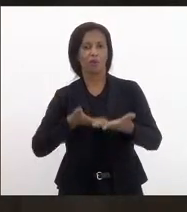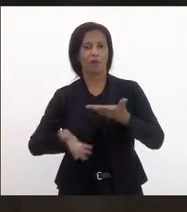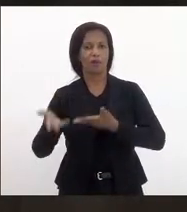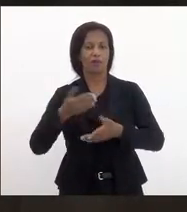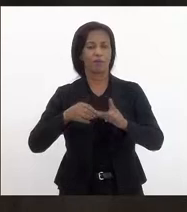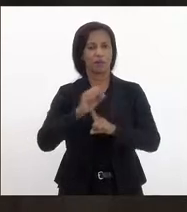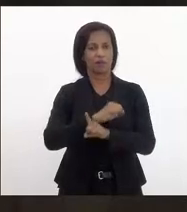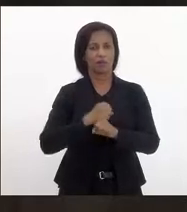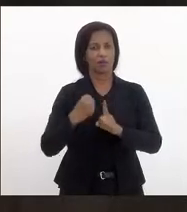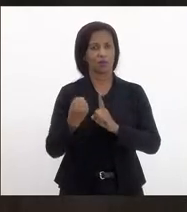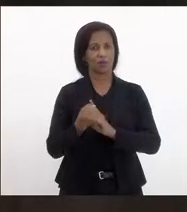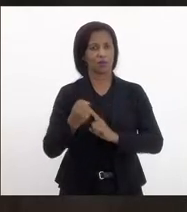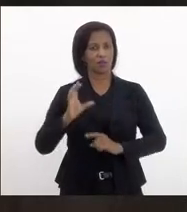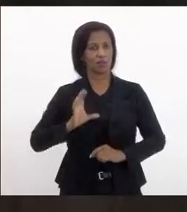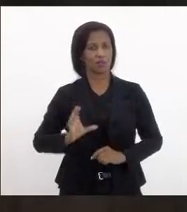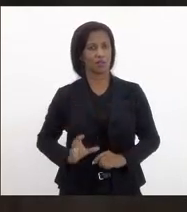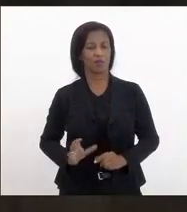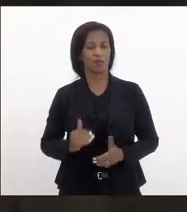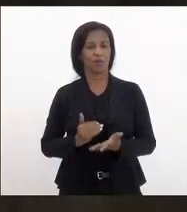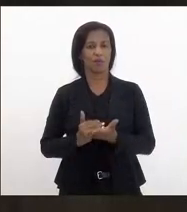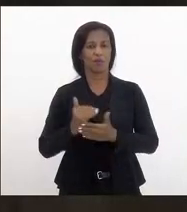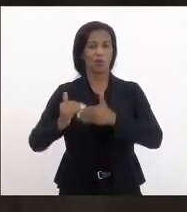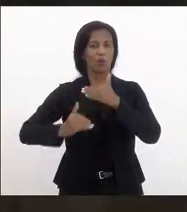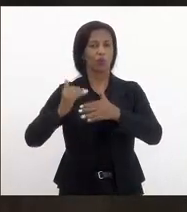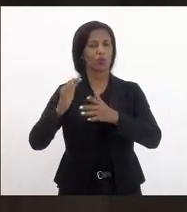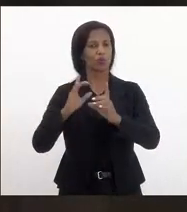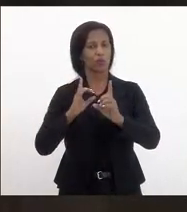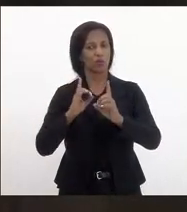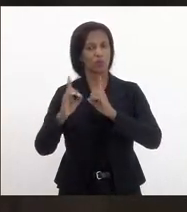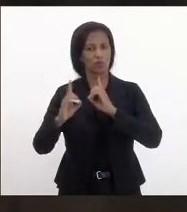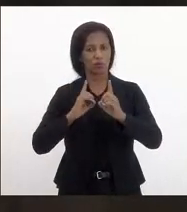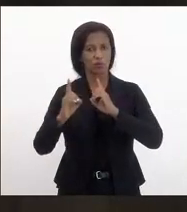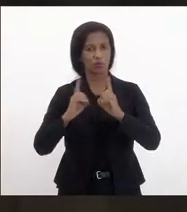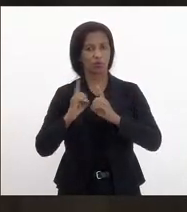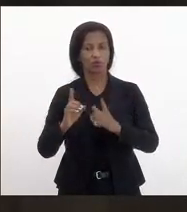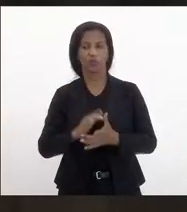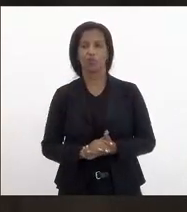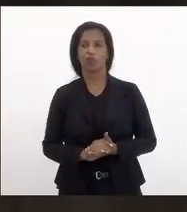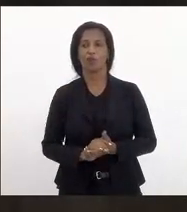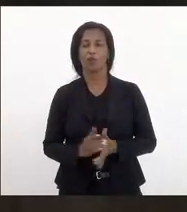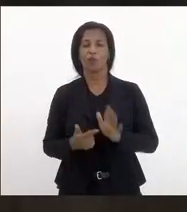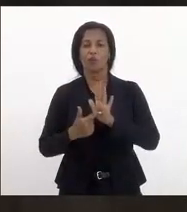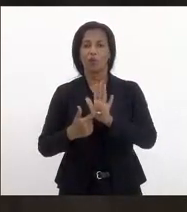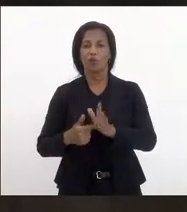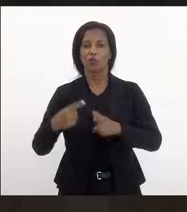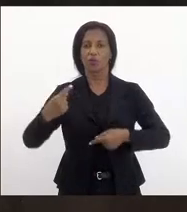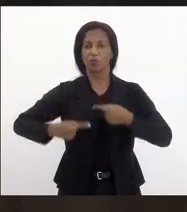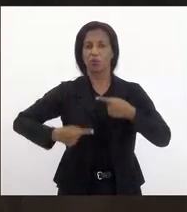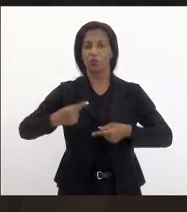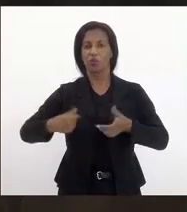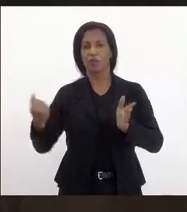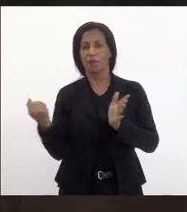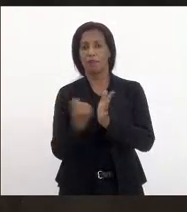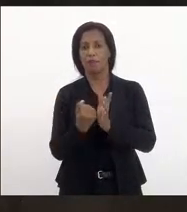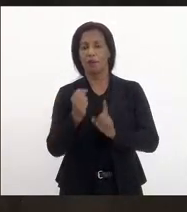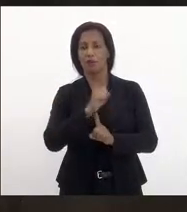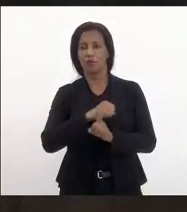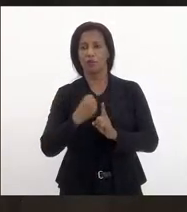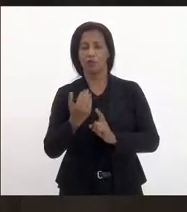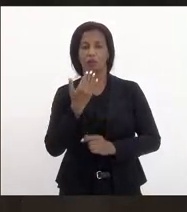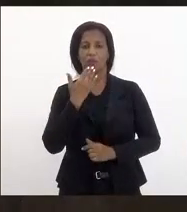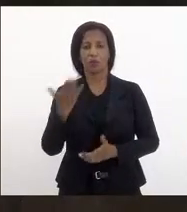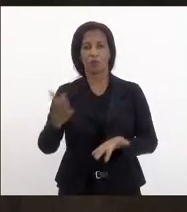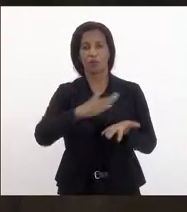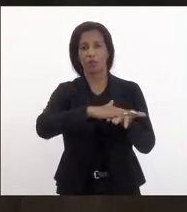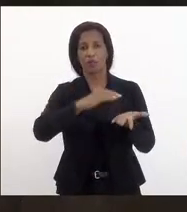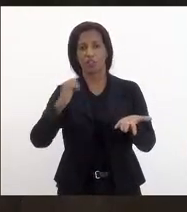da sociedade civil, construindo diálogo, construindo políticas eficientes, construindo políticas que realmente tenham impacto social. Então, eu solicito a